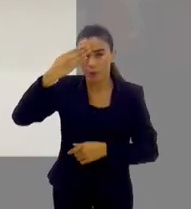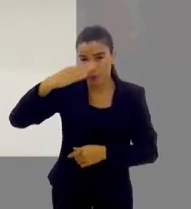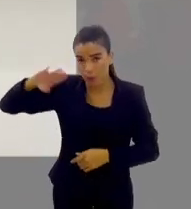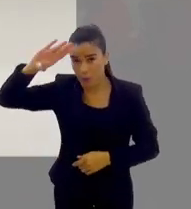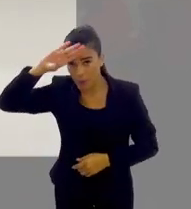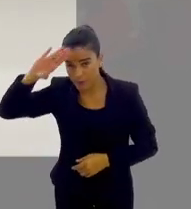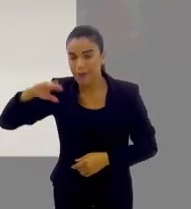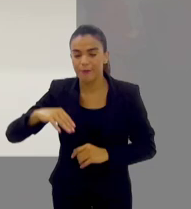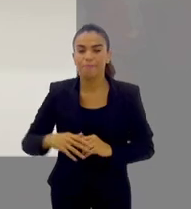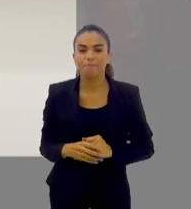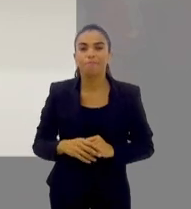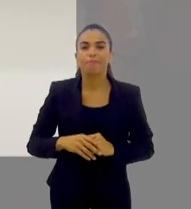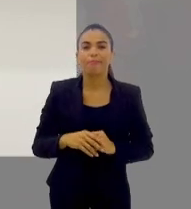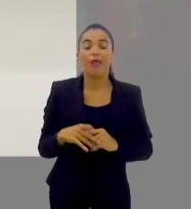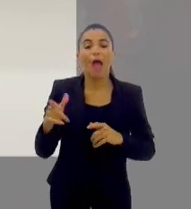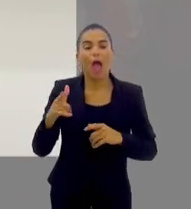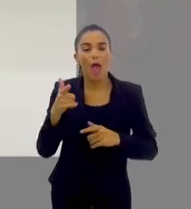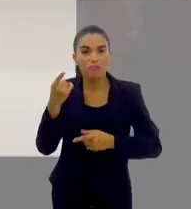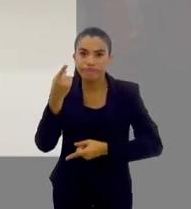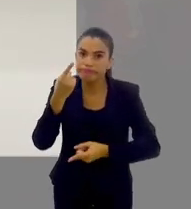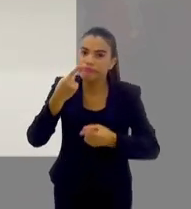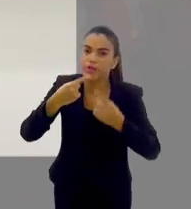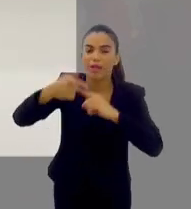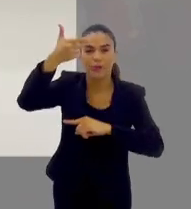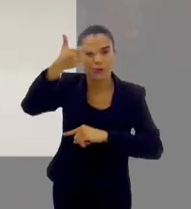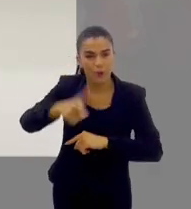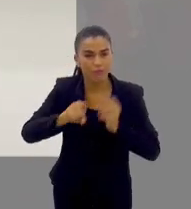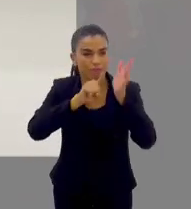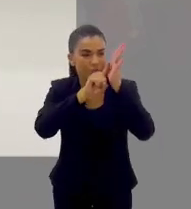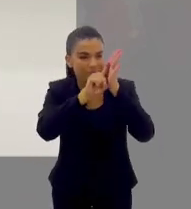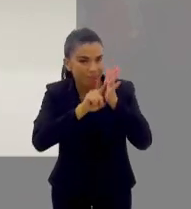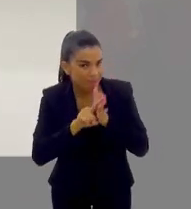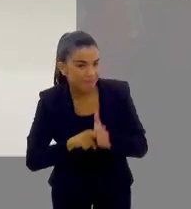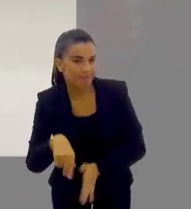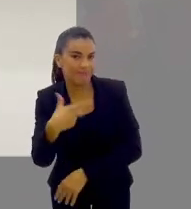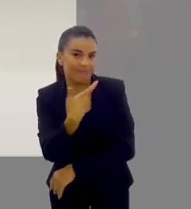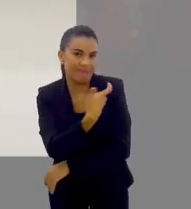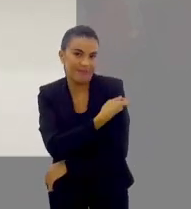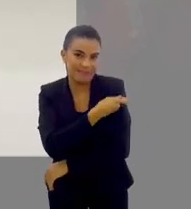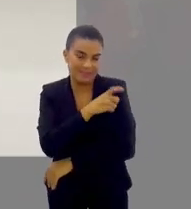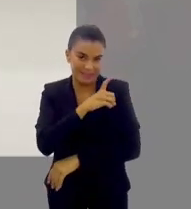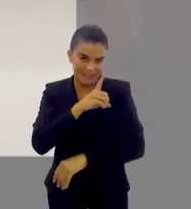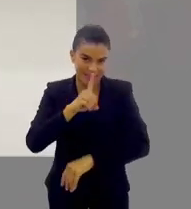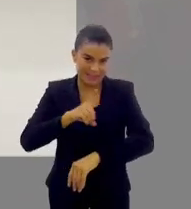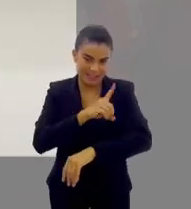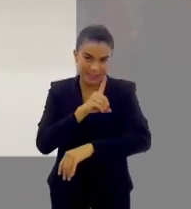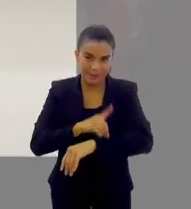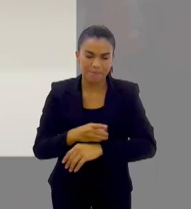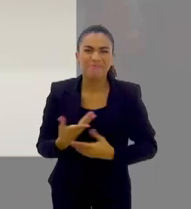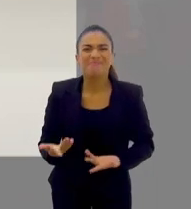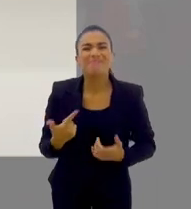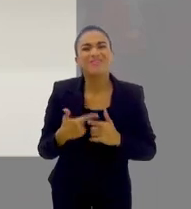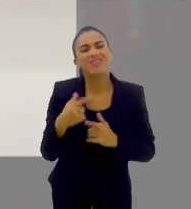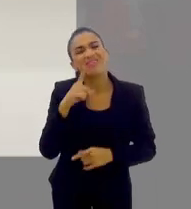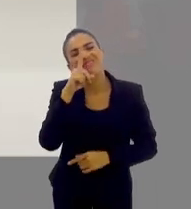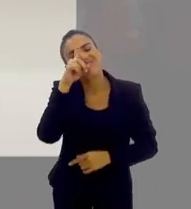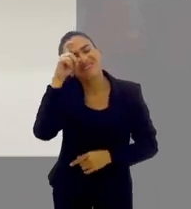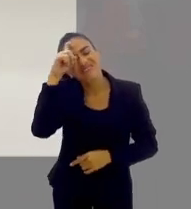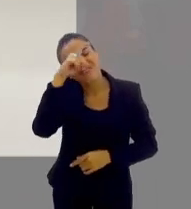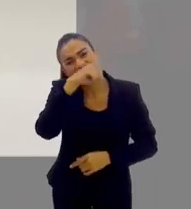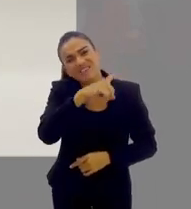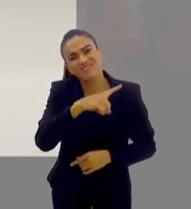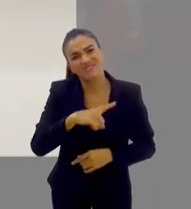aí que retomam essas pesquisas para as vacinas da dengue. E por que é tão difícil